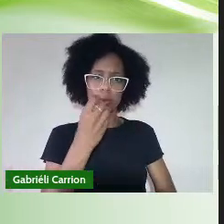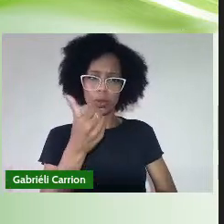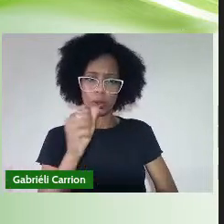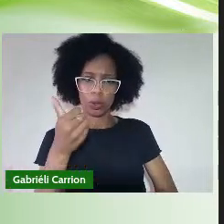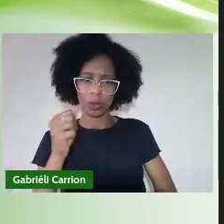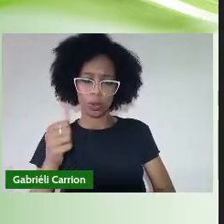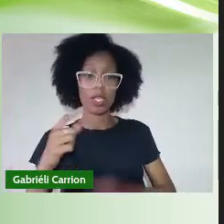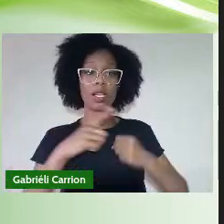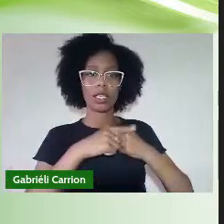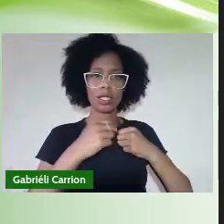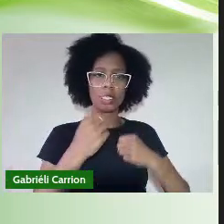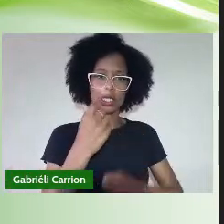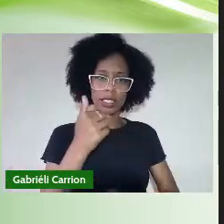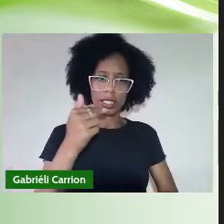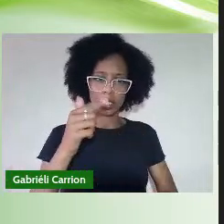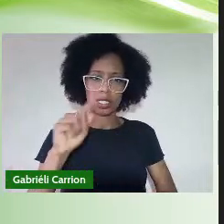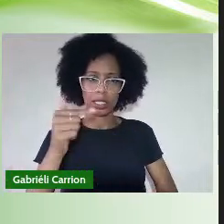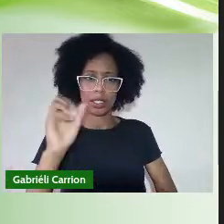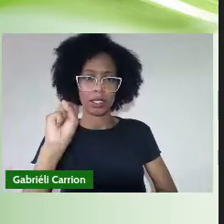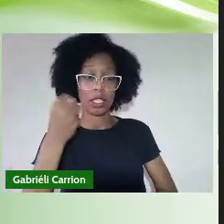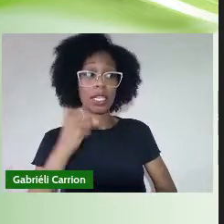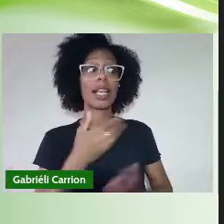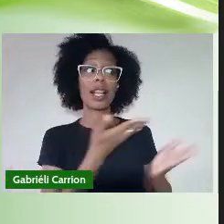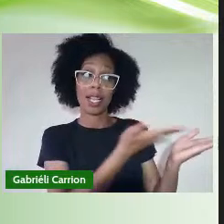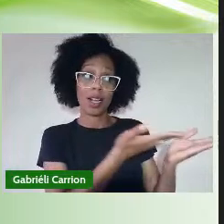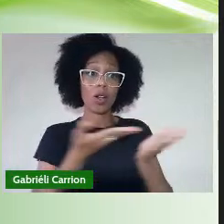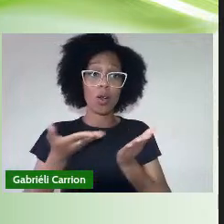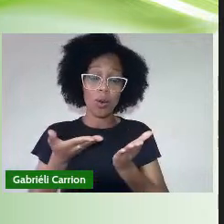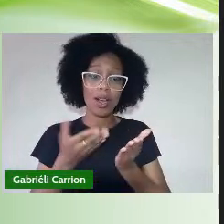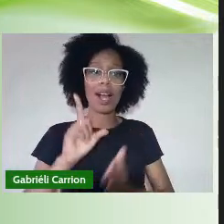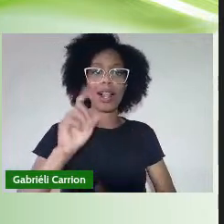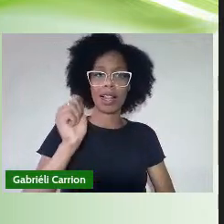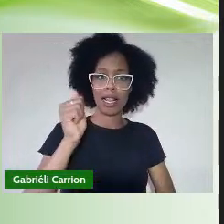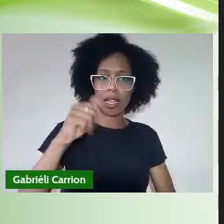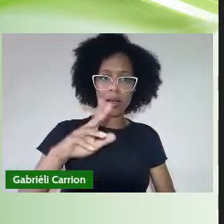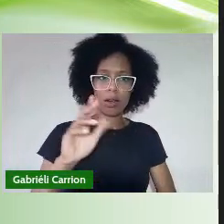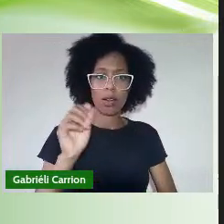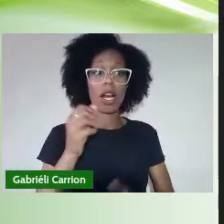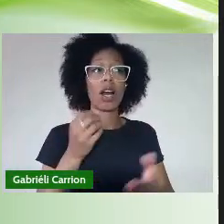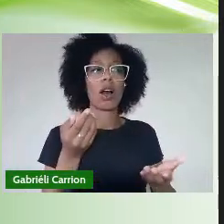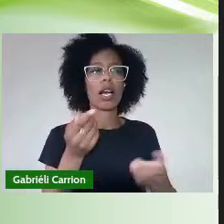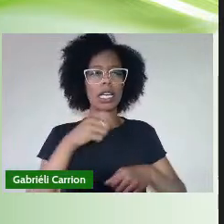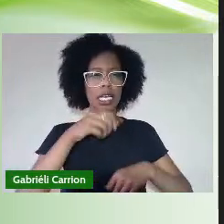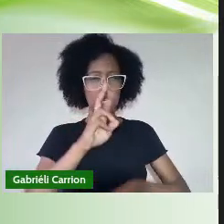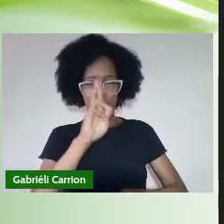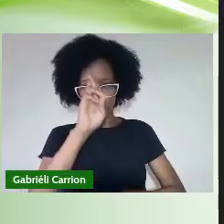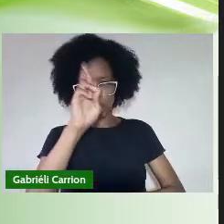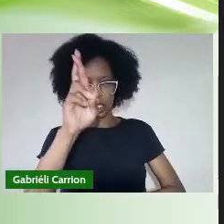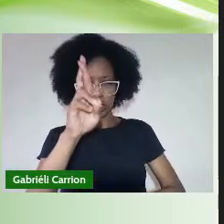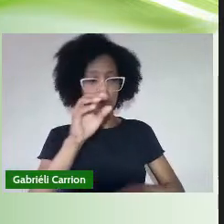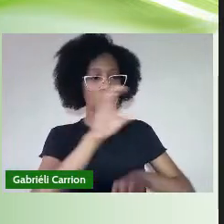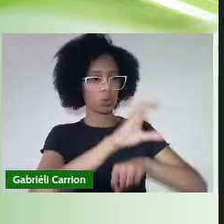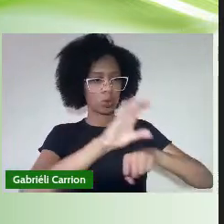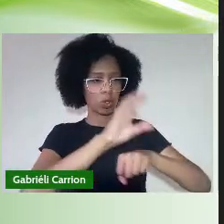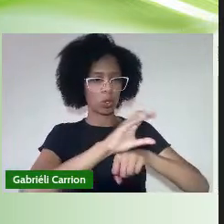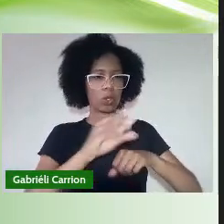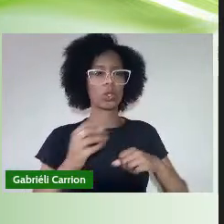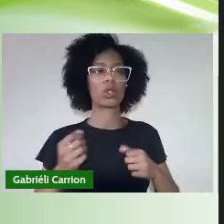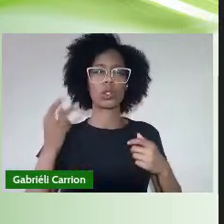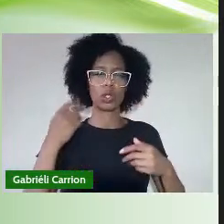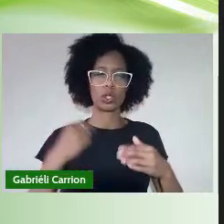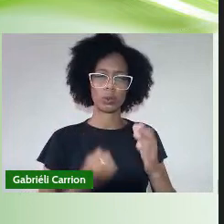Foi concedida a laurea acadêmica Ao graduando do curso de produção E política